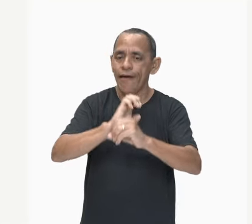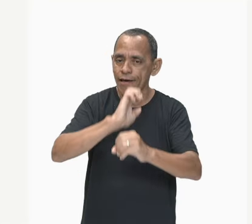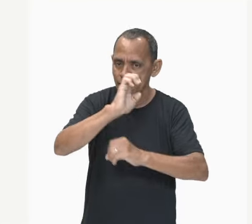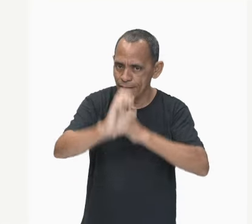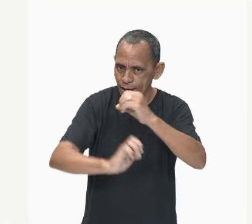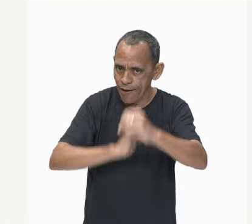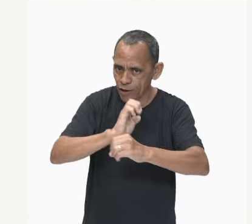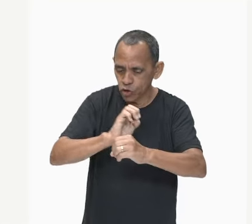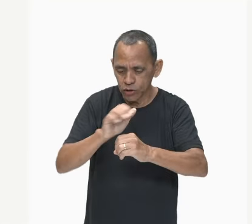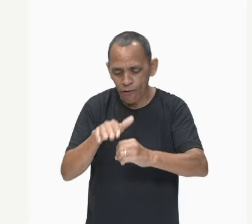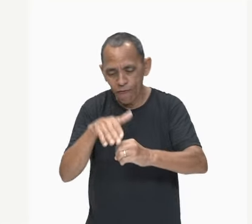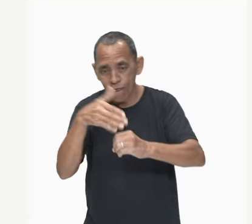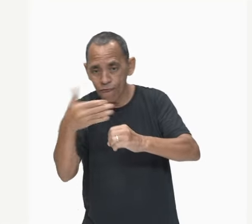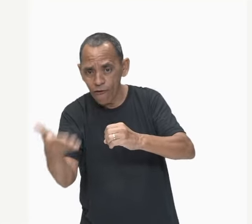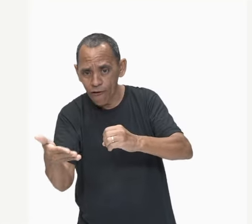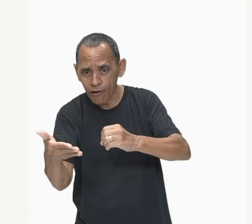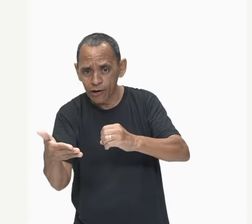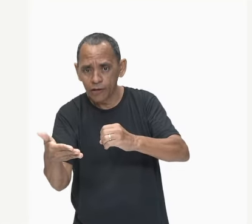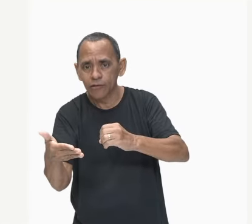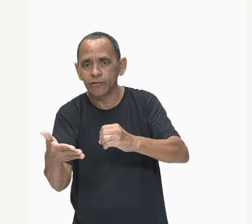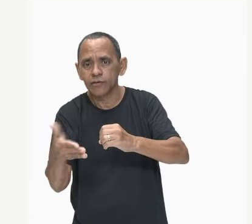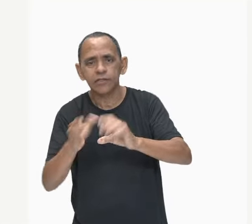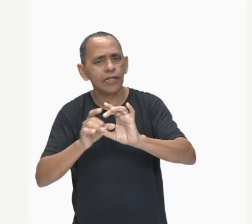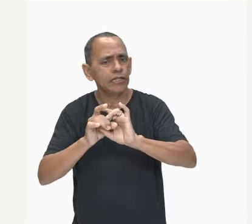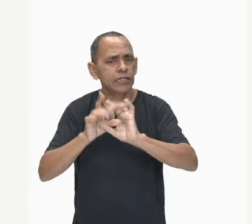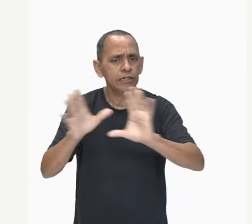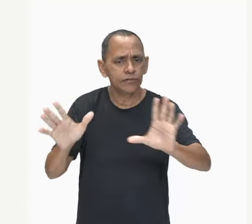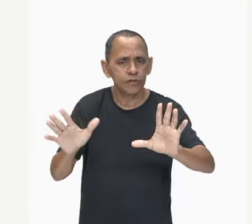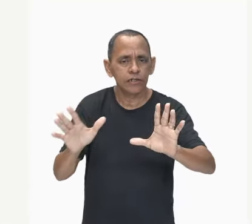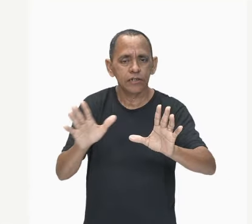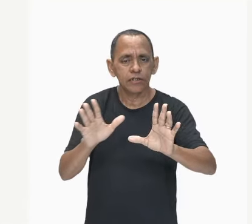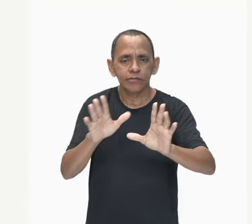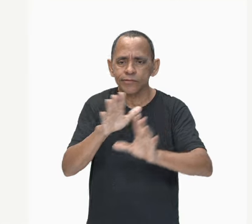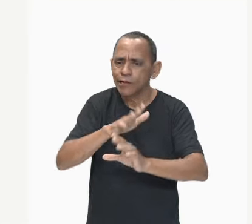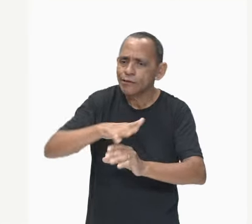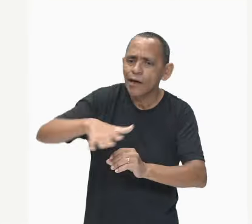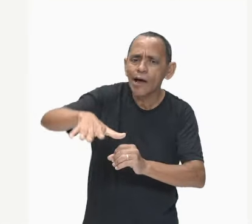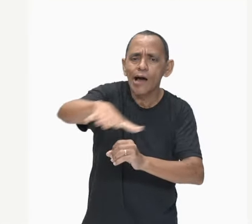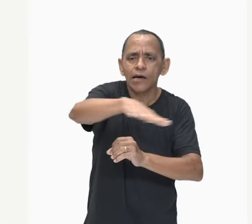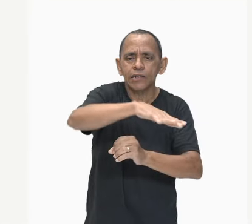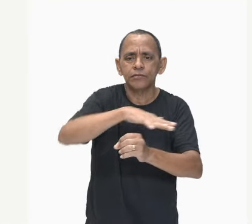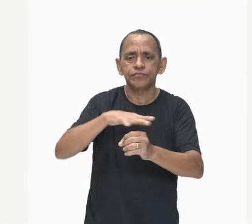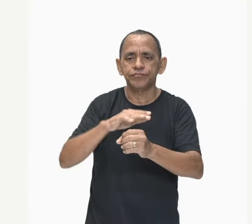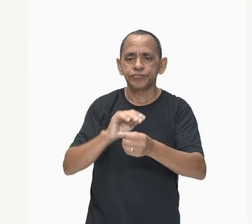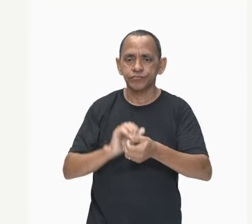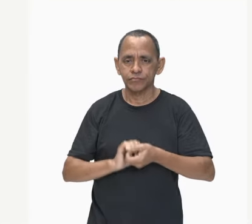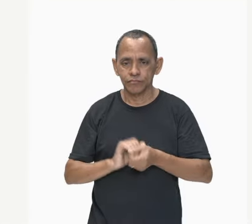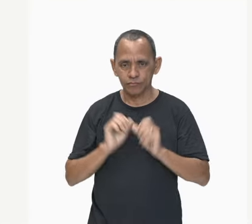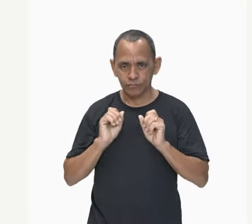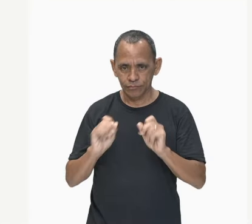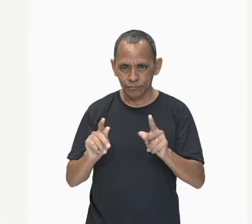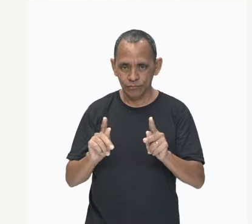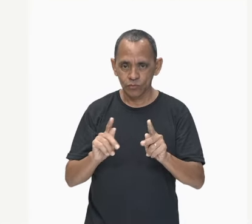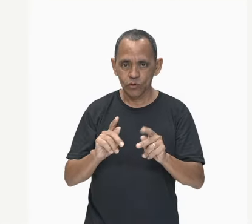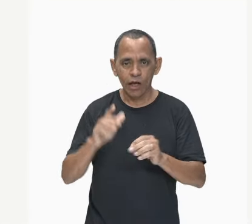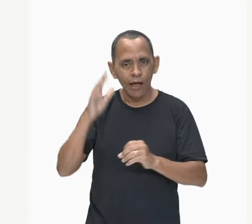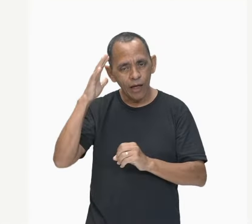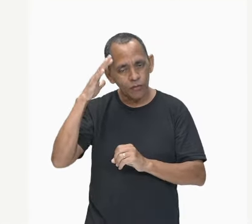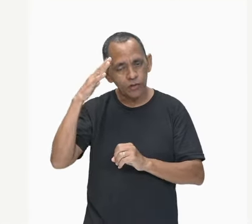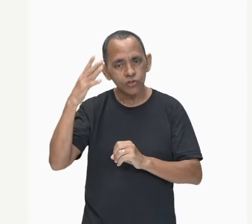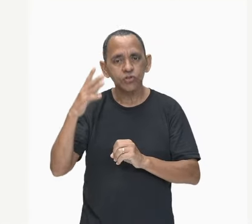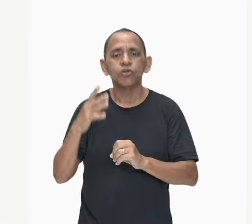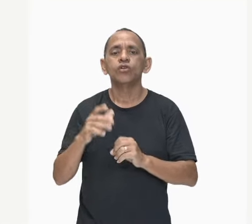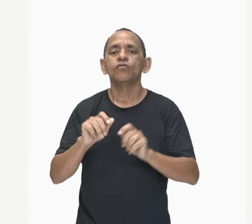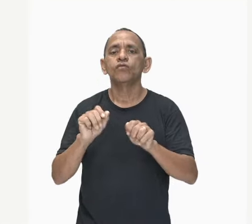aí, ele está fora e ele está na eletrosfera. Muito bem. Esse fenômeno faz com que os